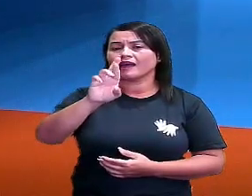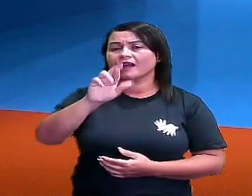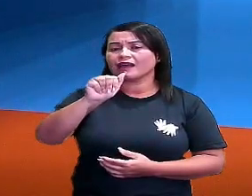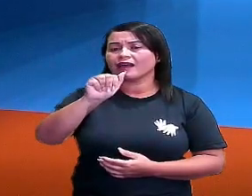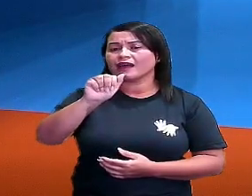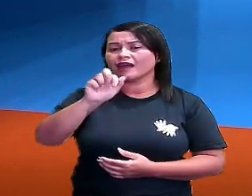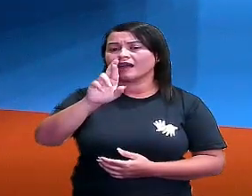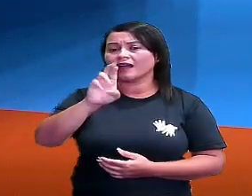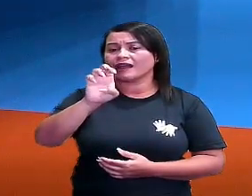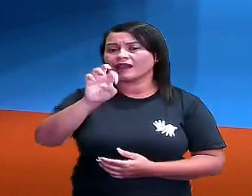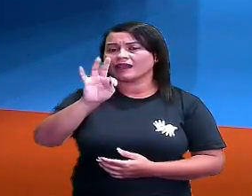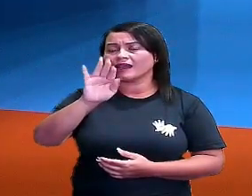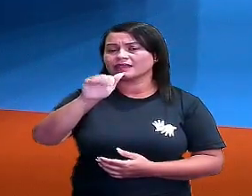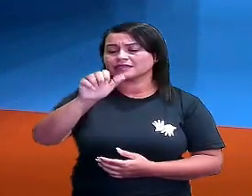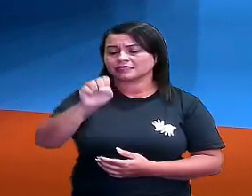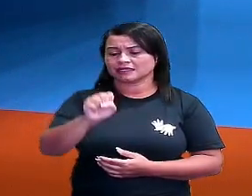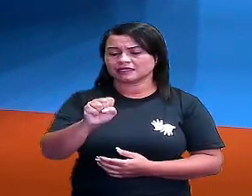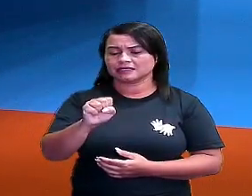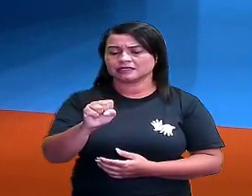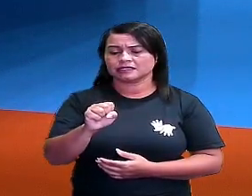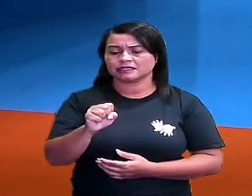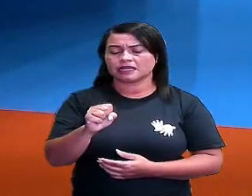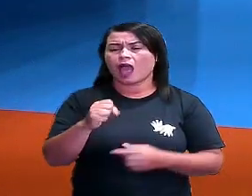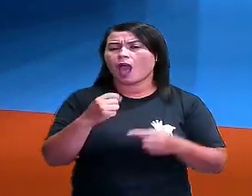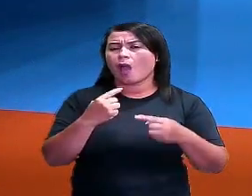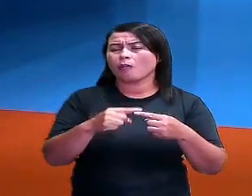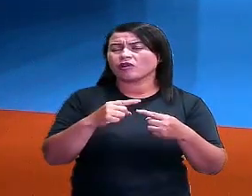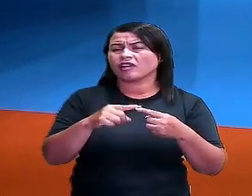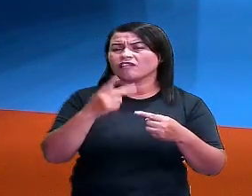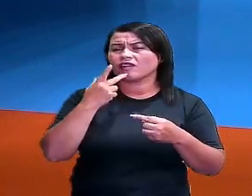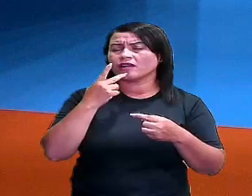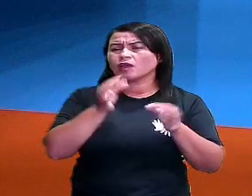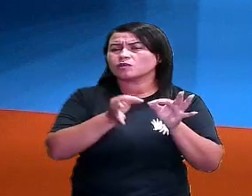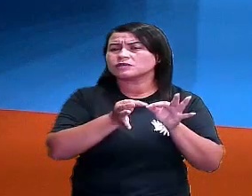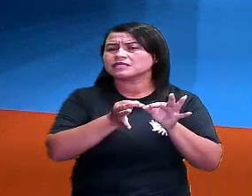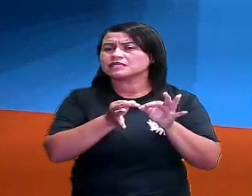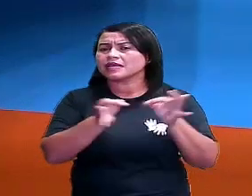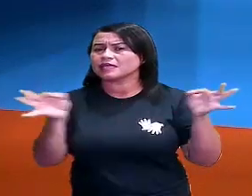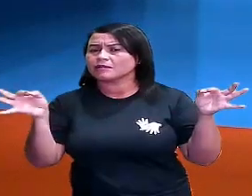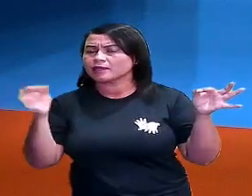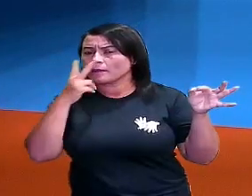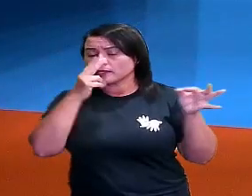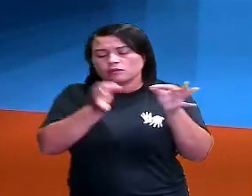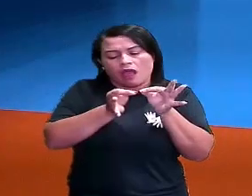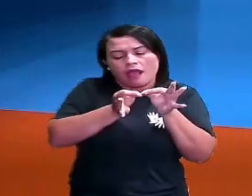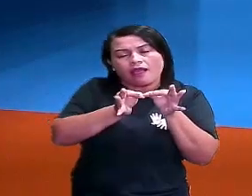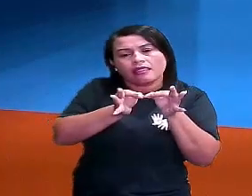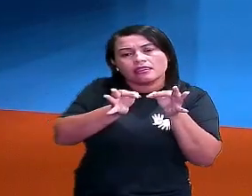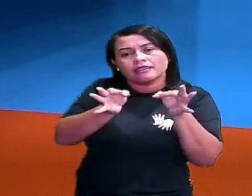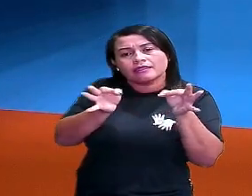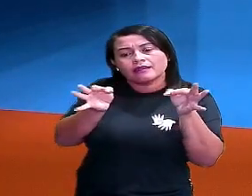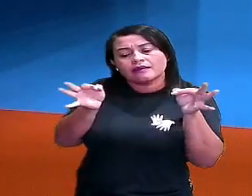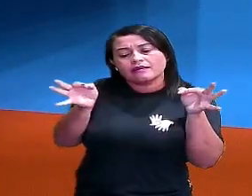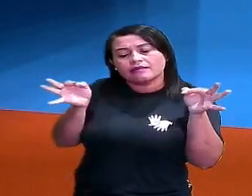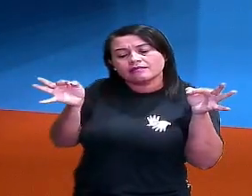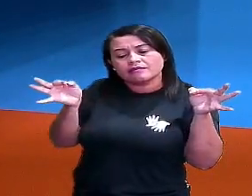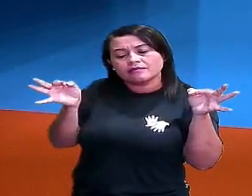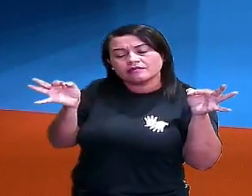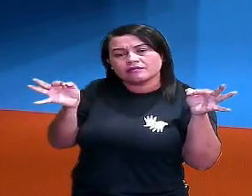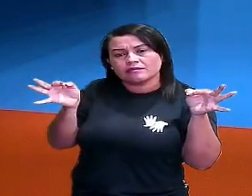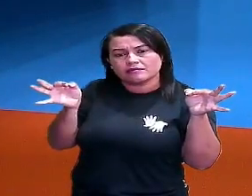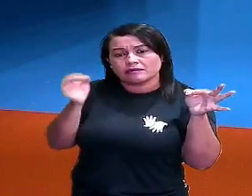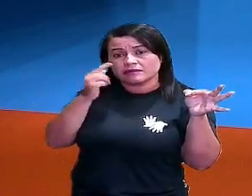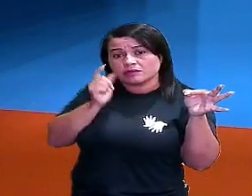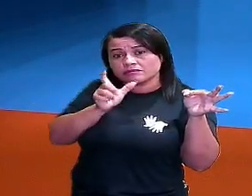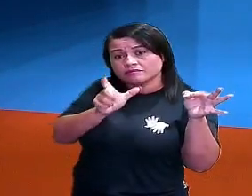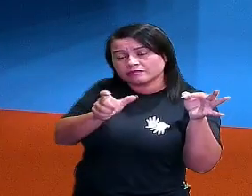segmento de reta? Porque num desenho, se eu prolongar isso aqui, eu tenho uma reta, tá? Isso aqui é um pedaço